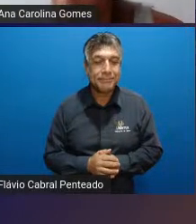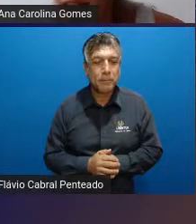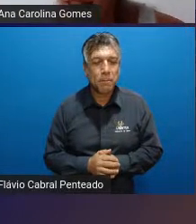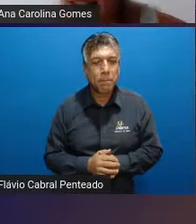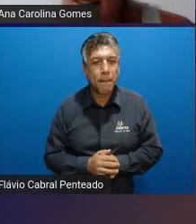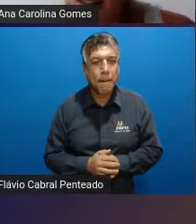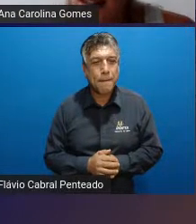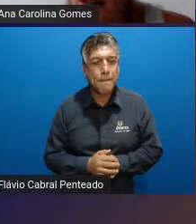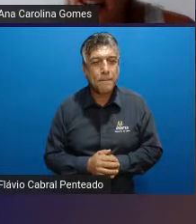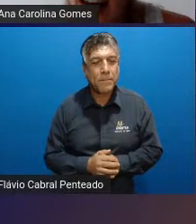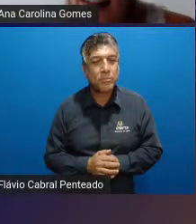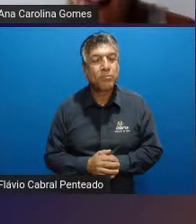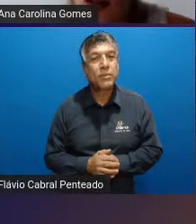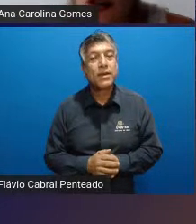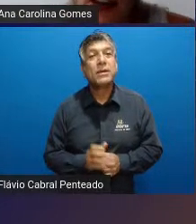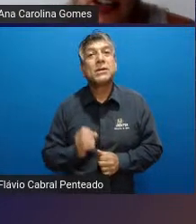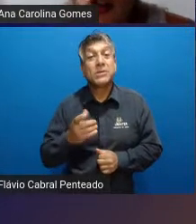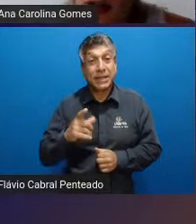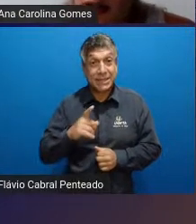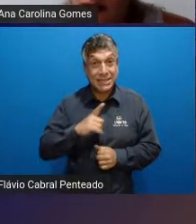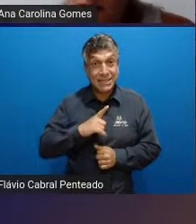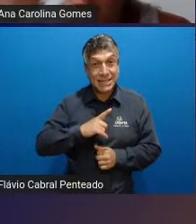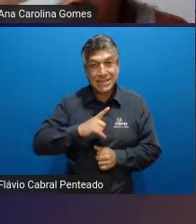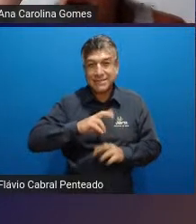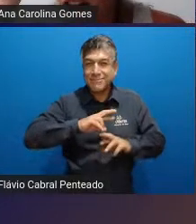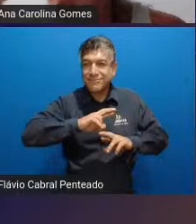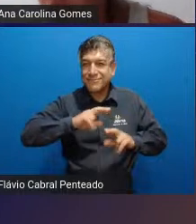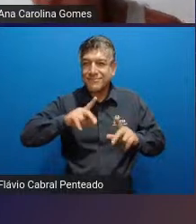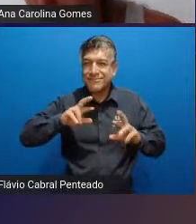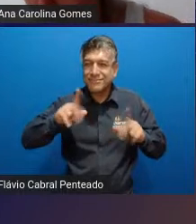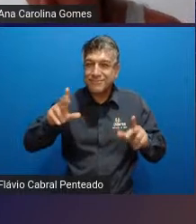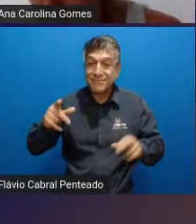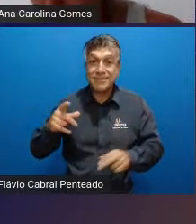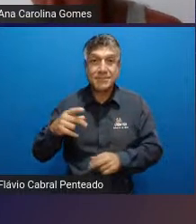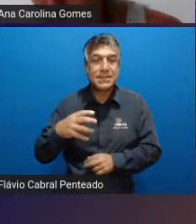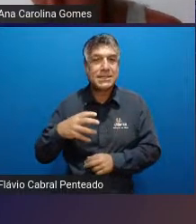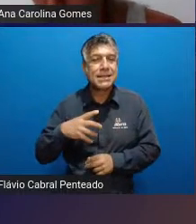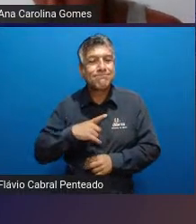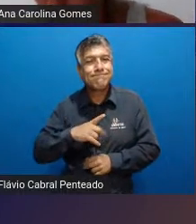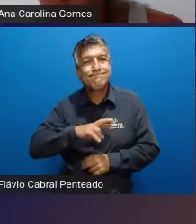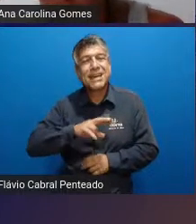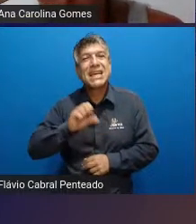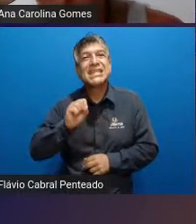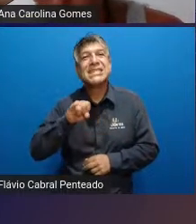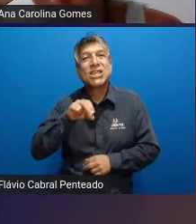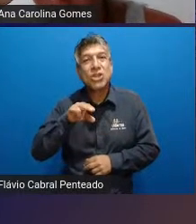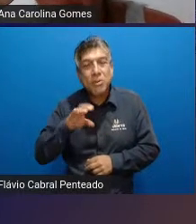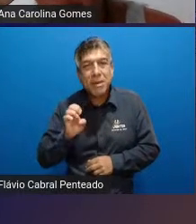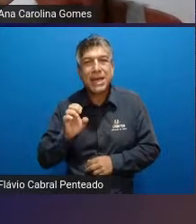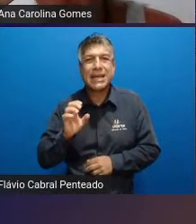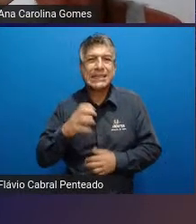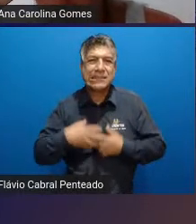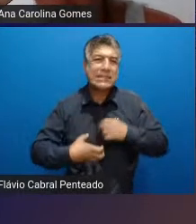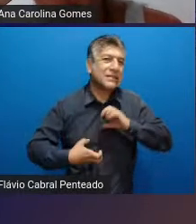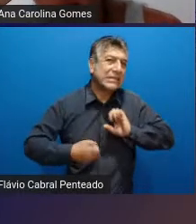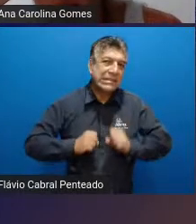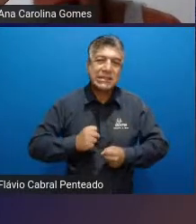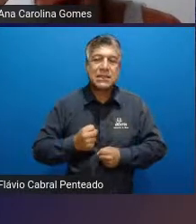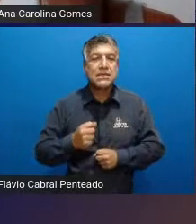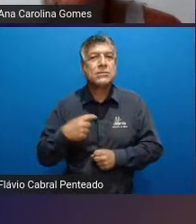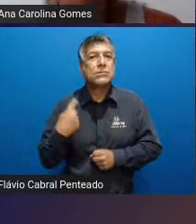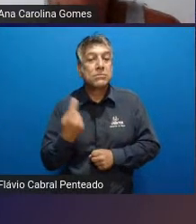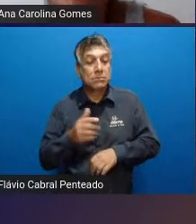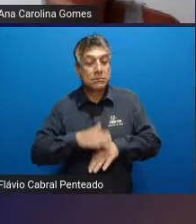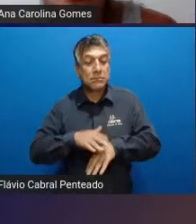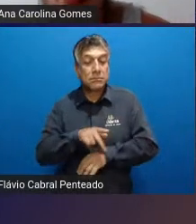como ele tem essas variadas e diferentes diferentes síndromes e perturbações né a gente tem que